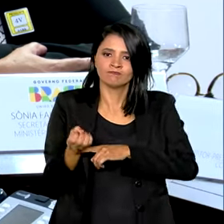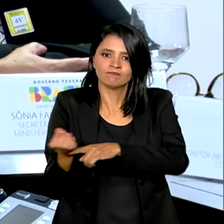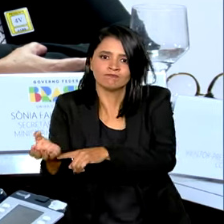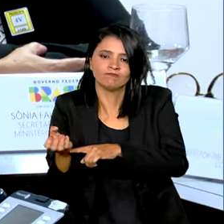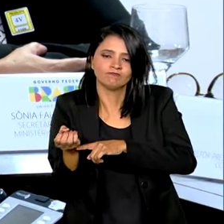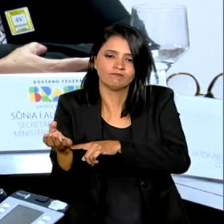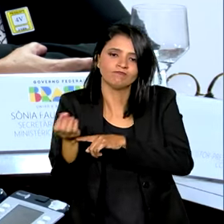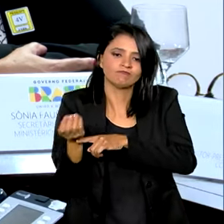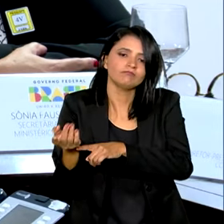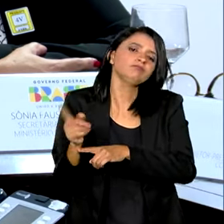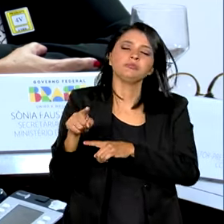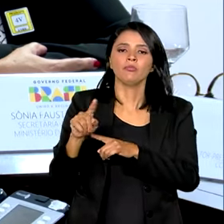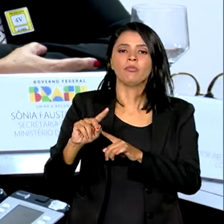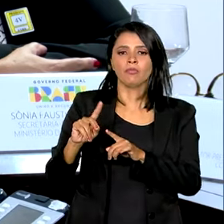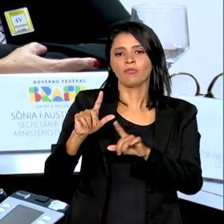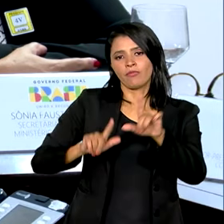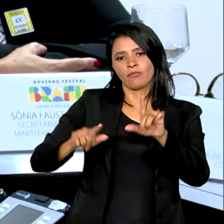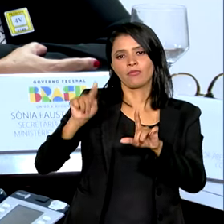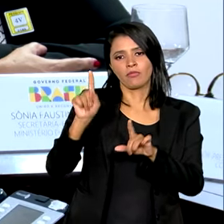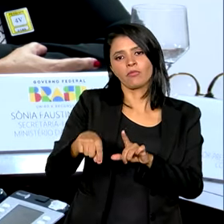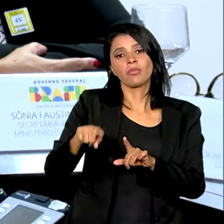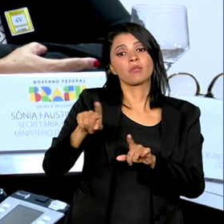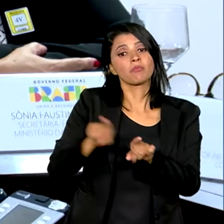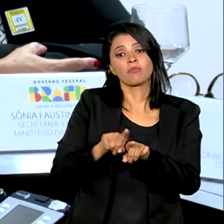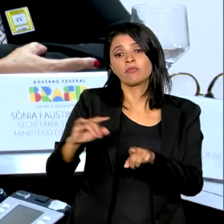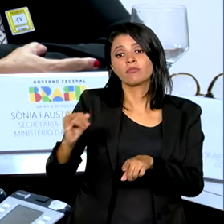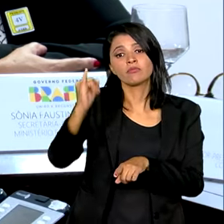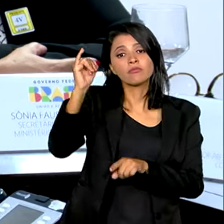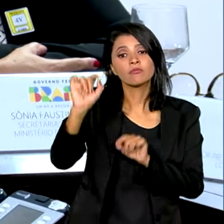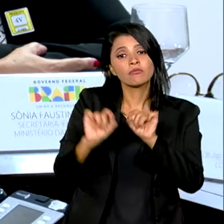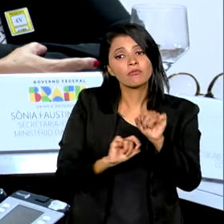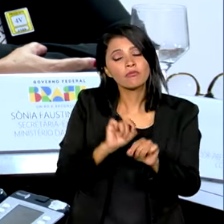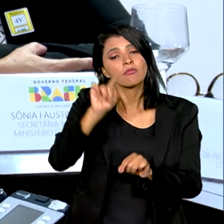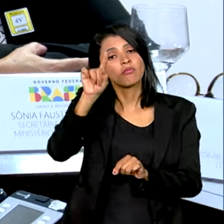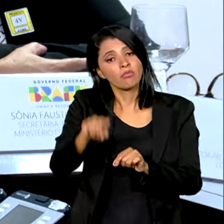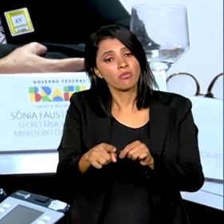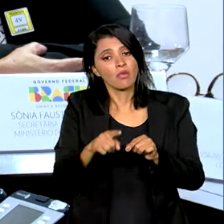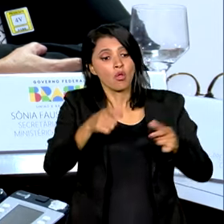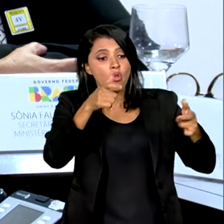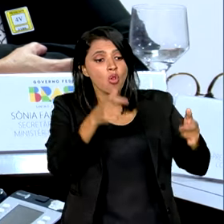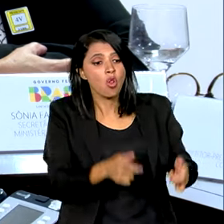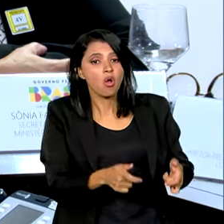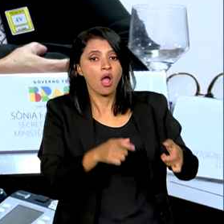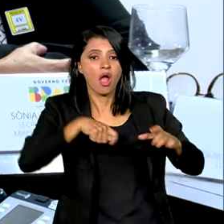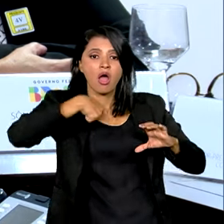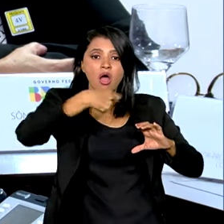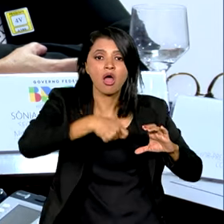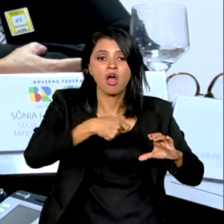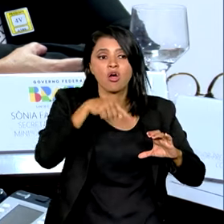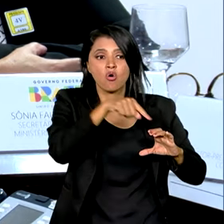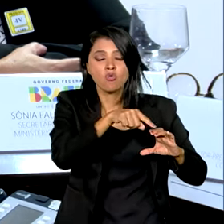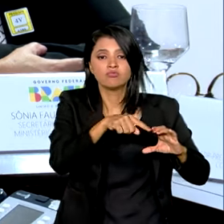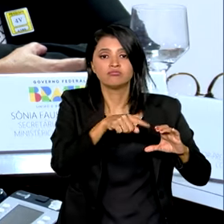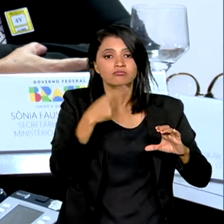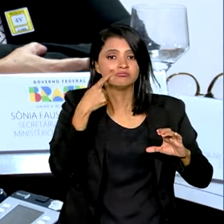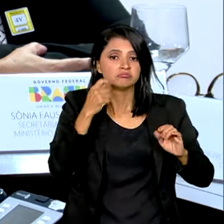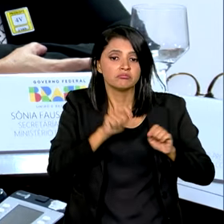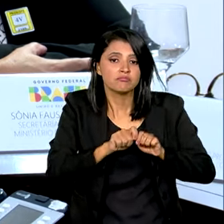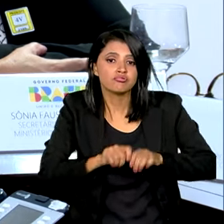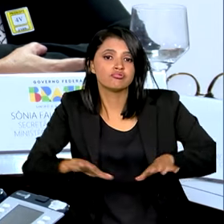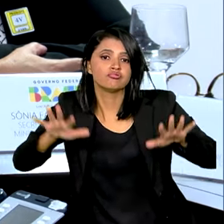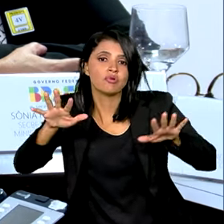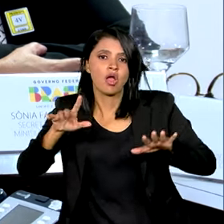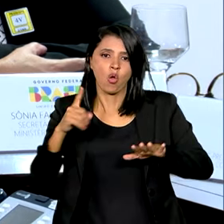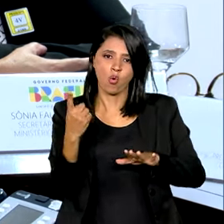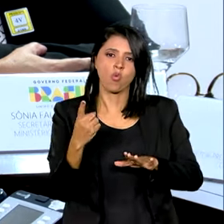programação e aquilo que é mais importante também para nós, que é a produção local, porque uma das funções da